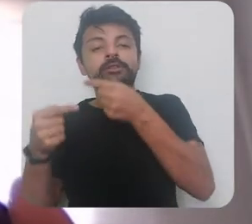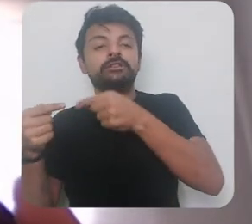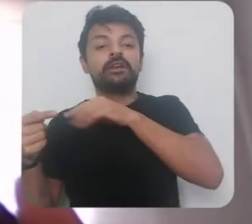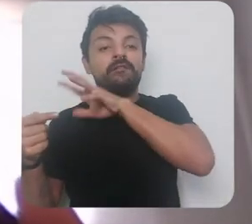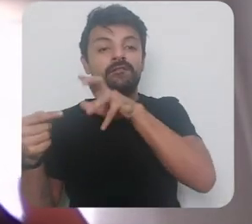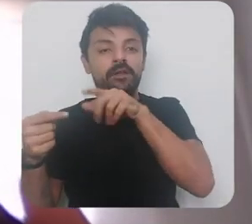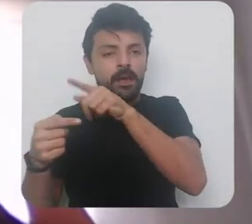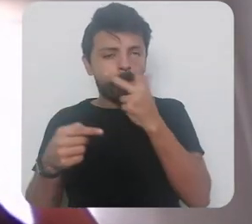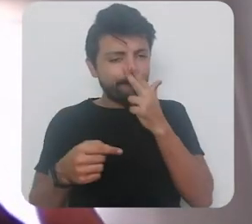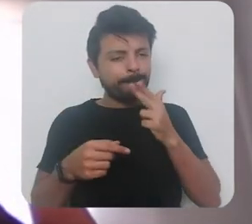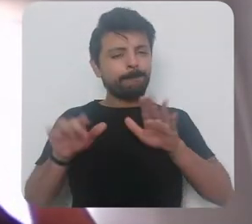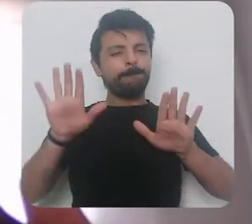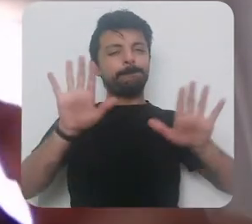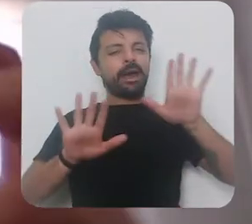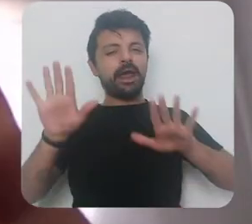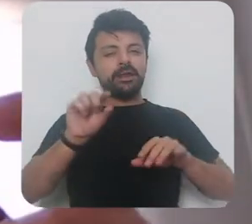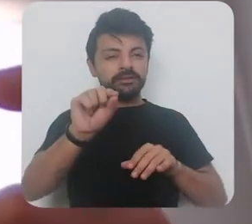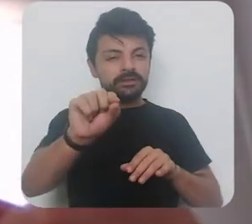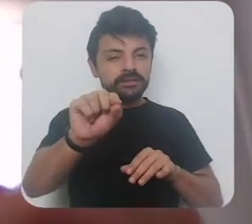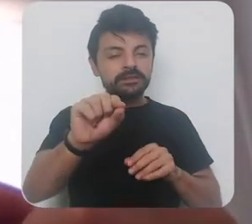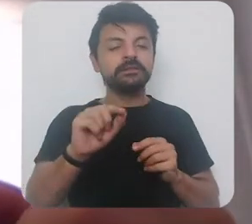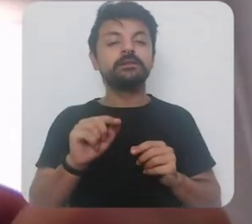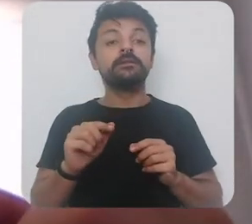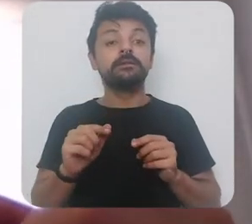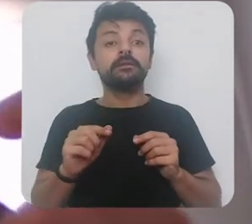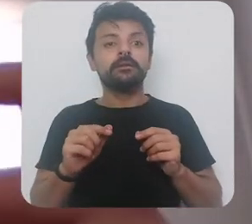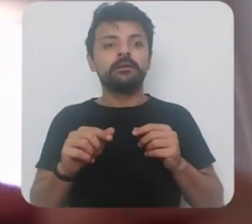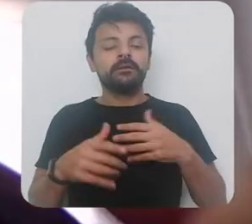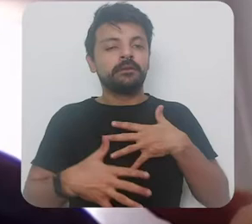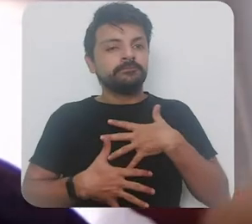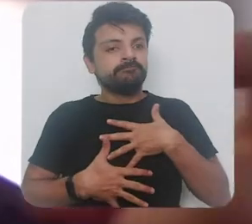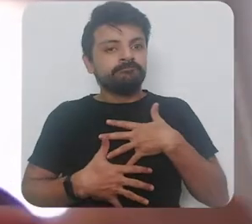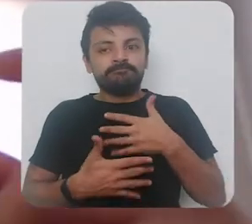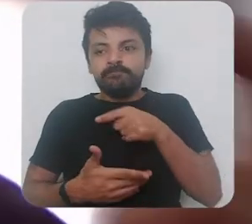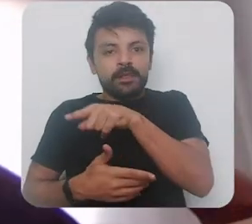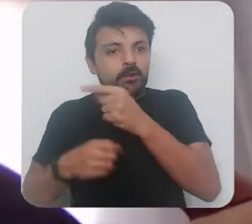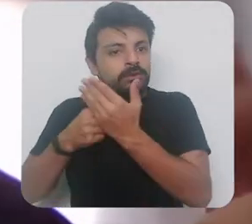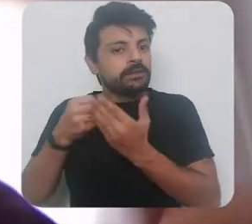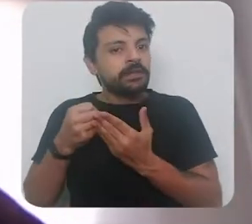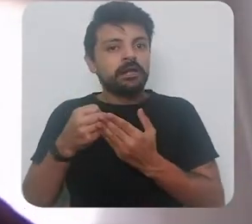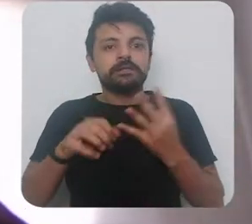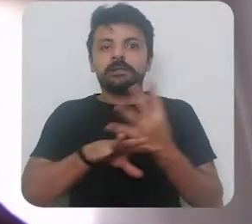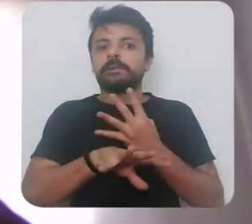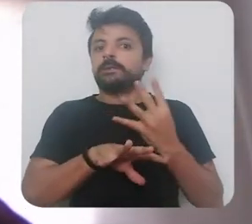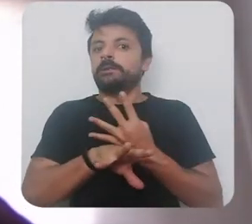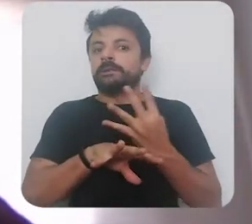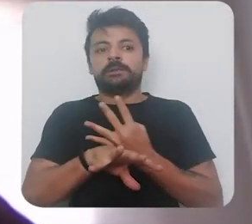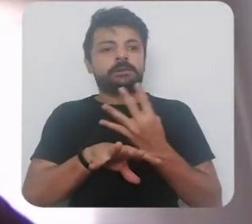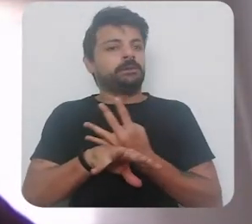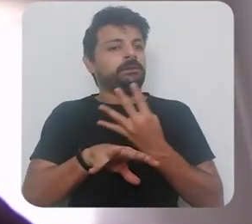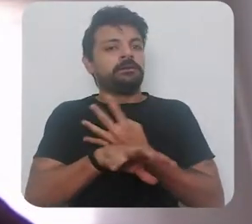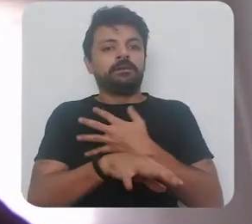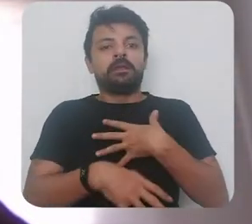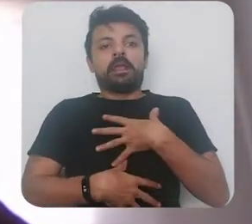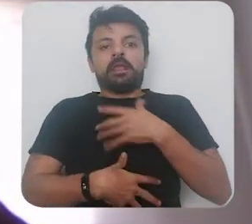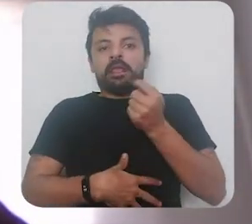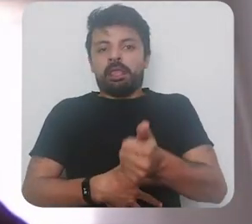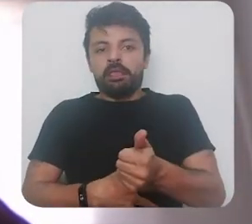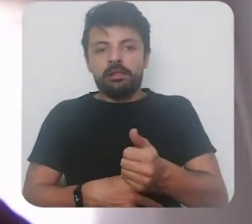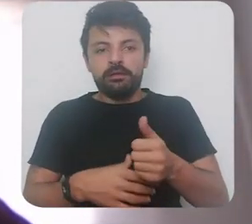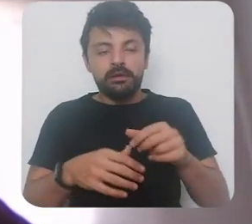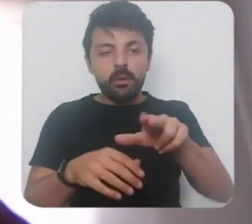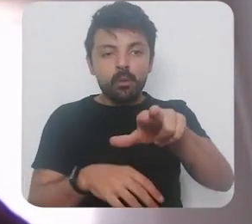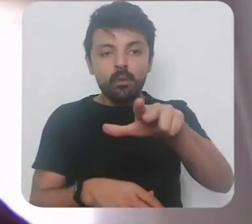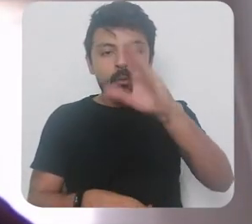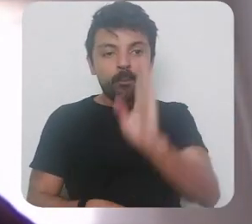impressão que o o fôlego digamos é curto que esses instrumentos tem no caso